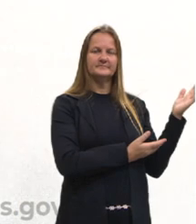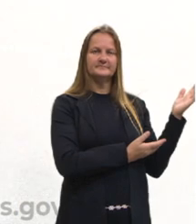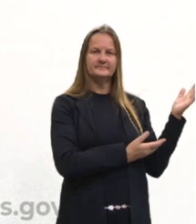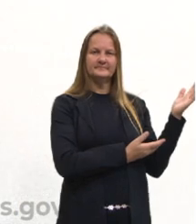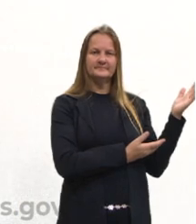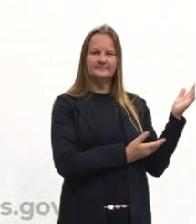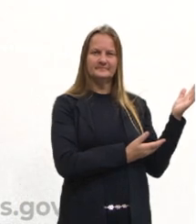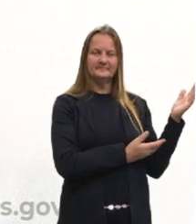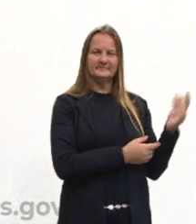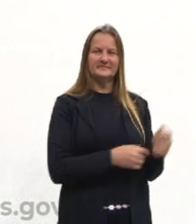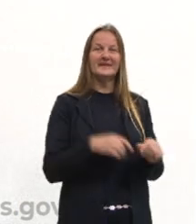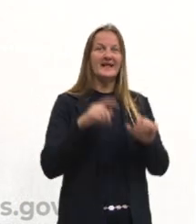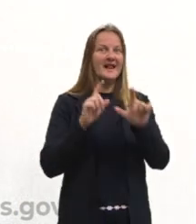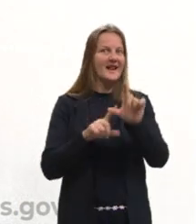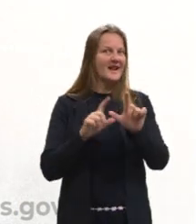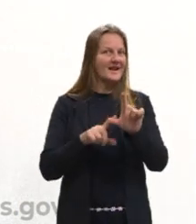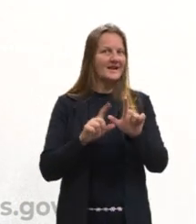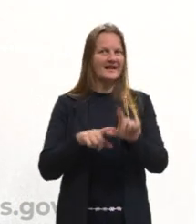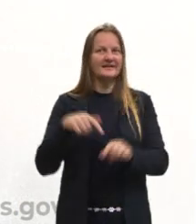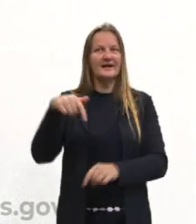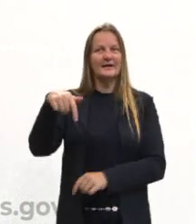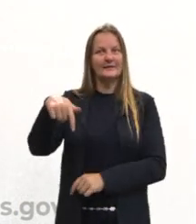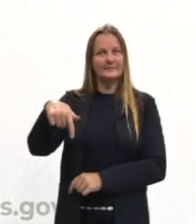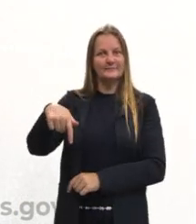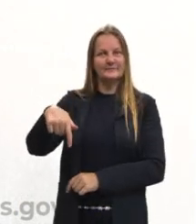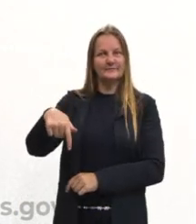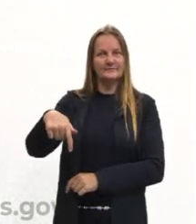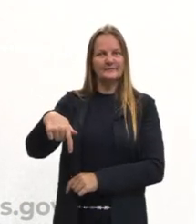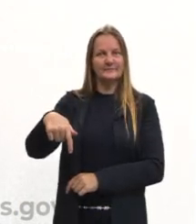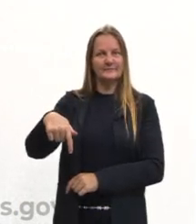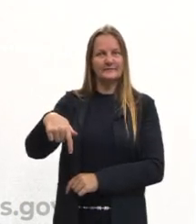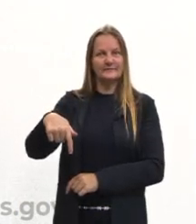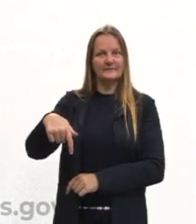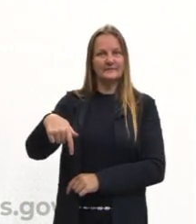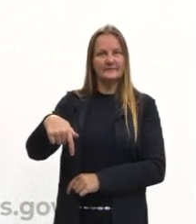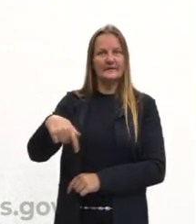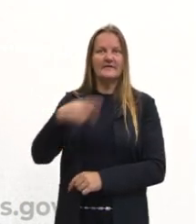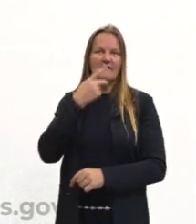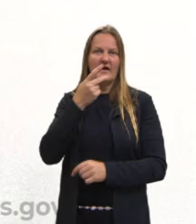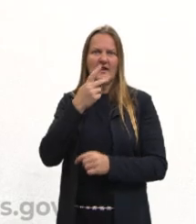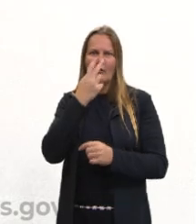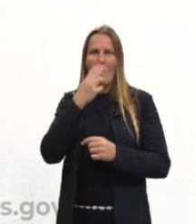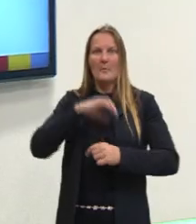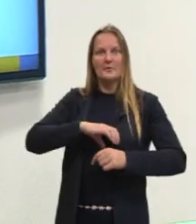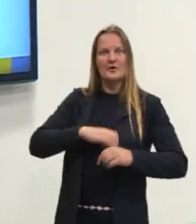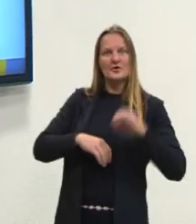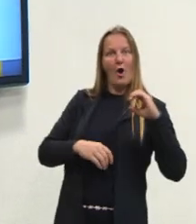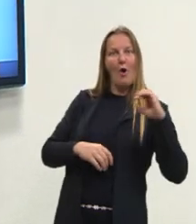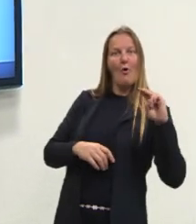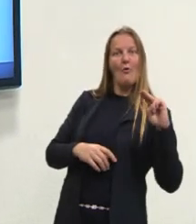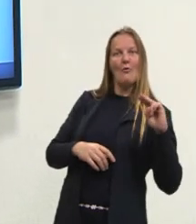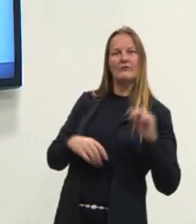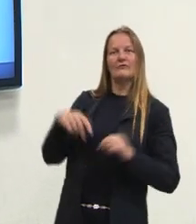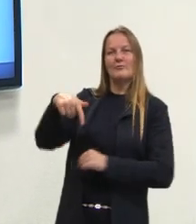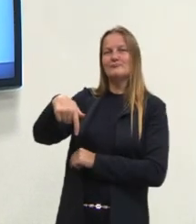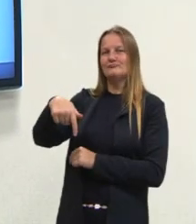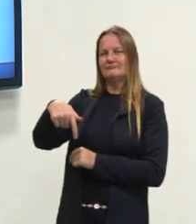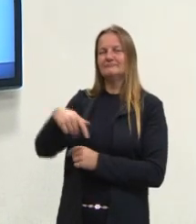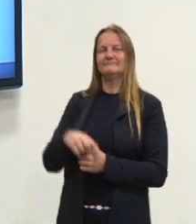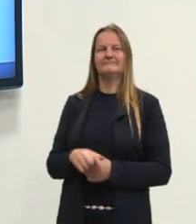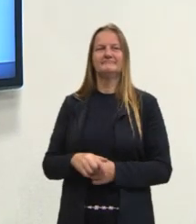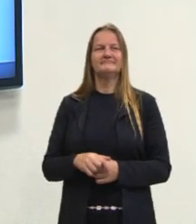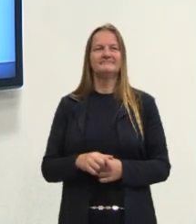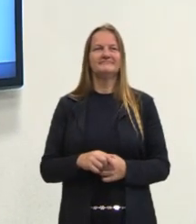pela letrinha Q, que em espanhol é Q, ou pela letrinha